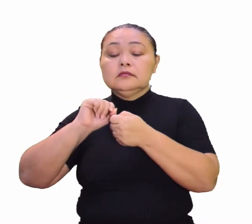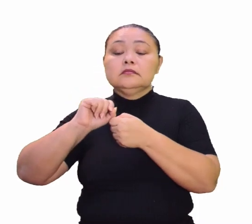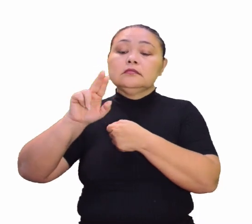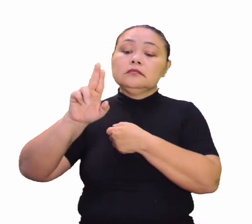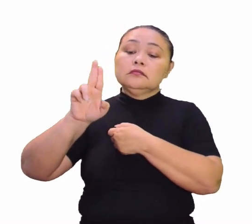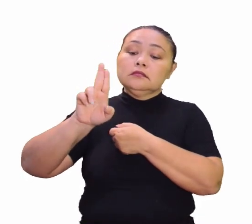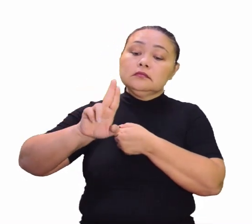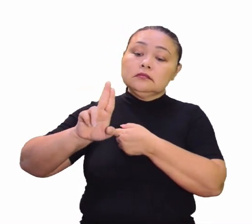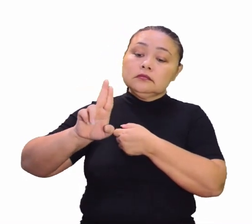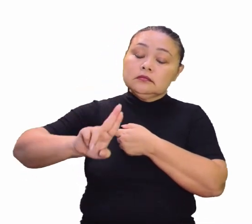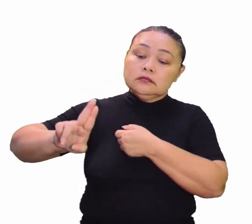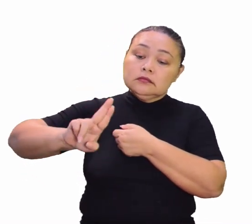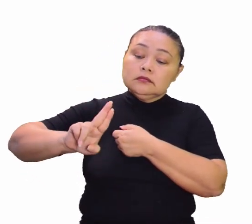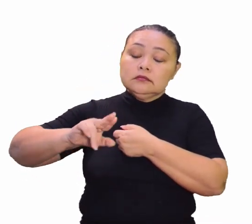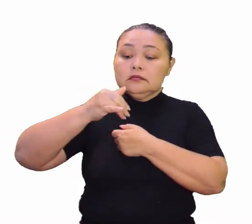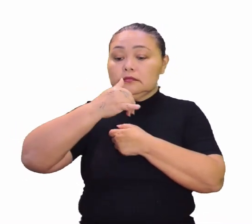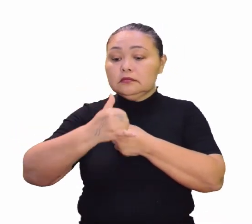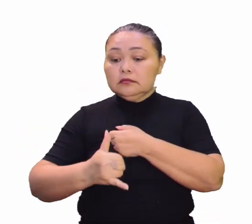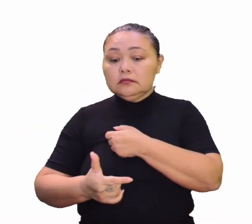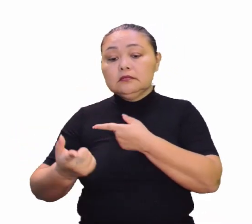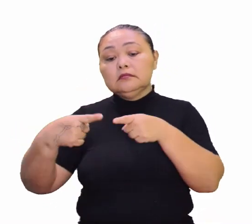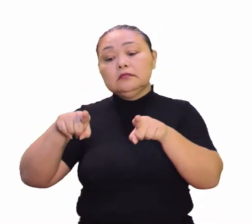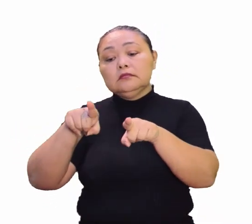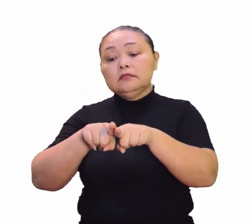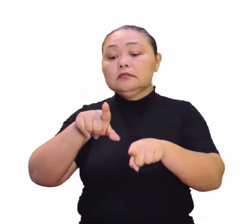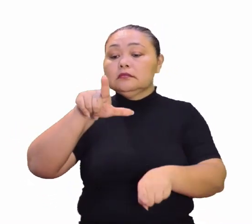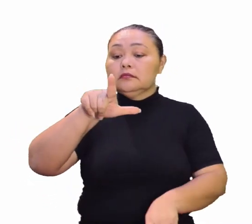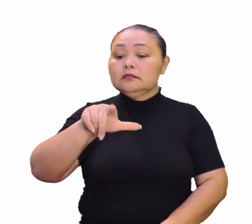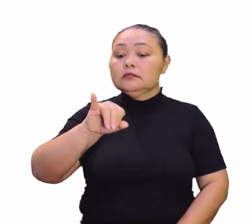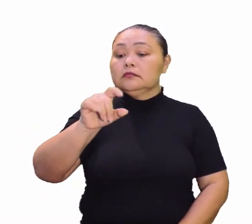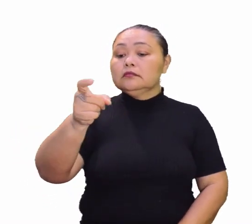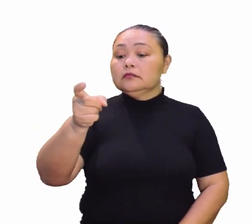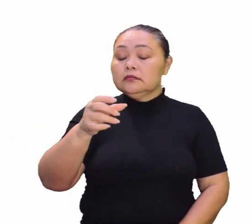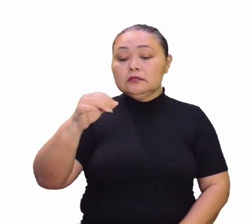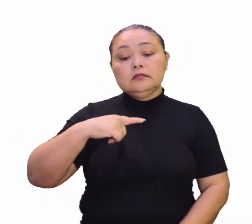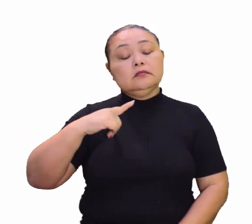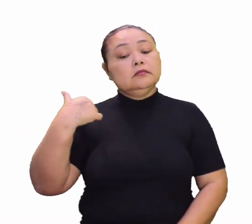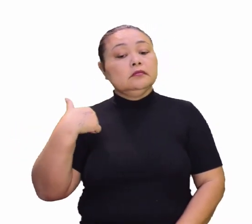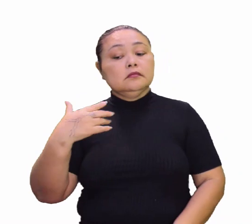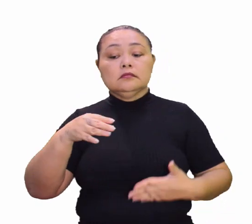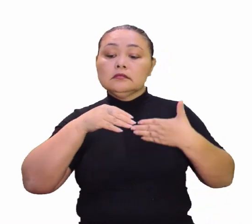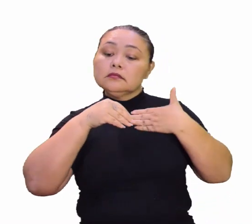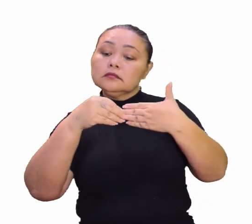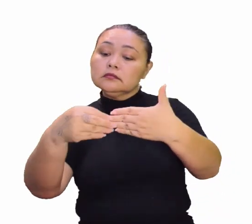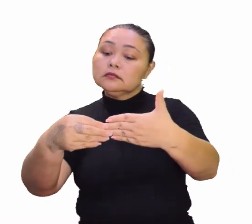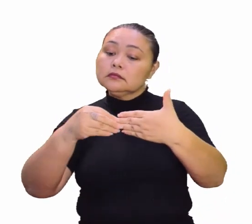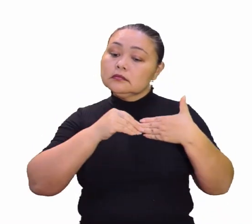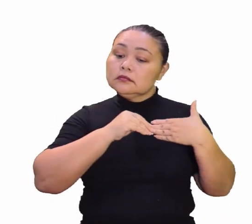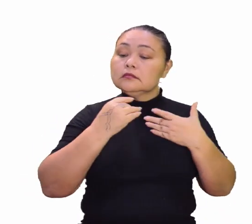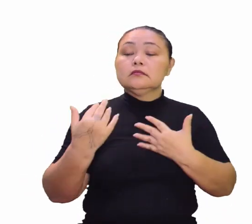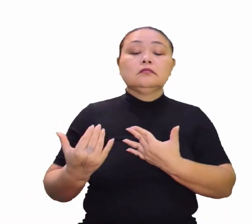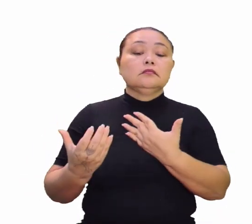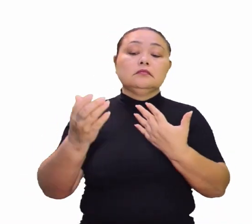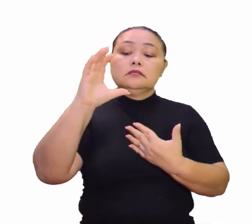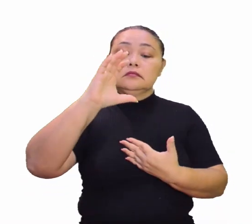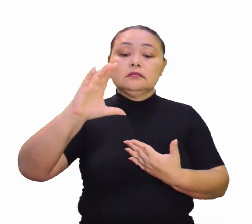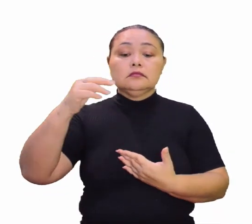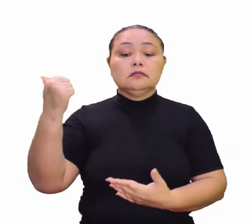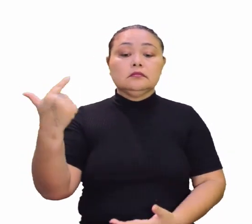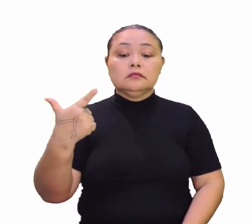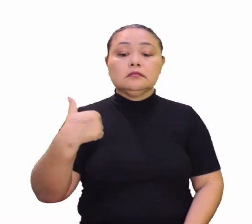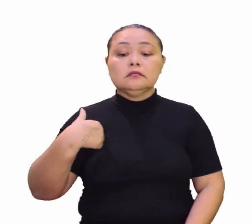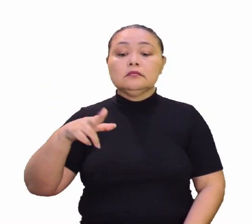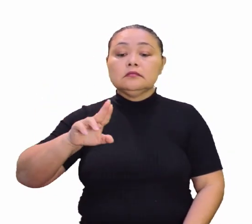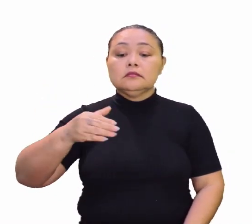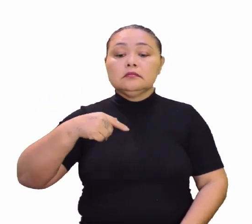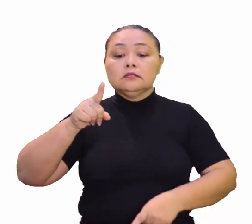energia e lixo. Meio de transporte. Meio de transporte, gás carbônico. Muito bem, é isso? Doze,